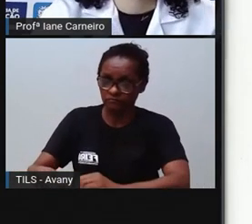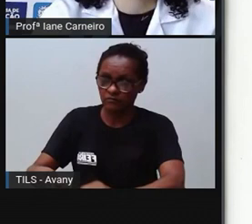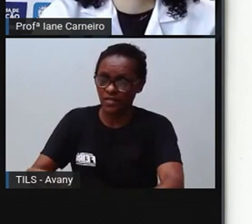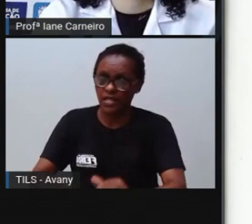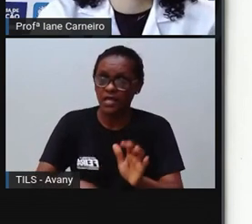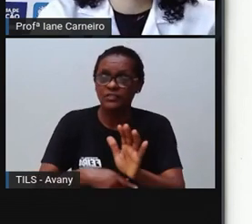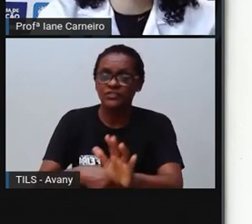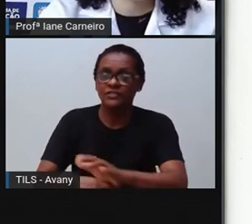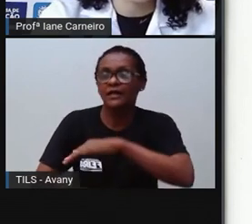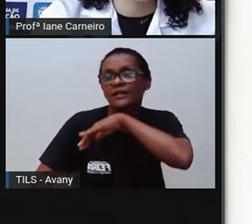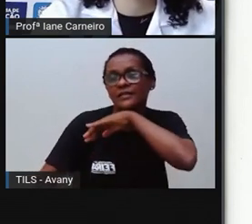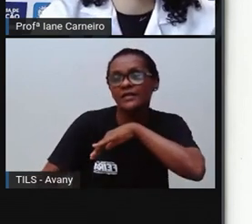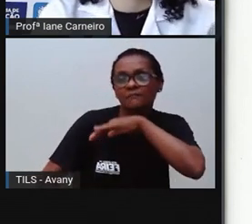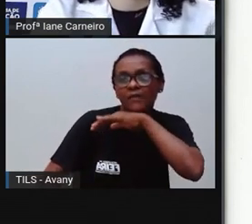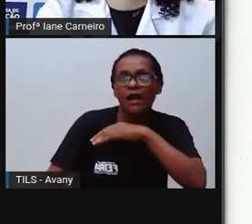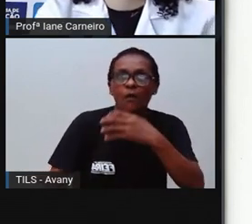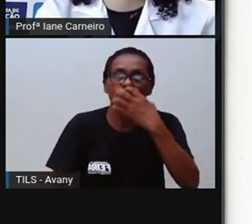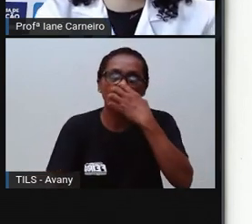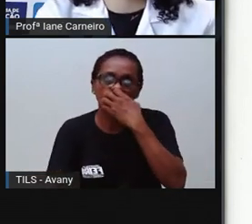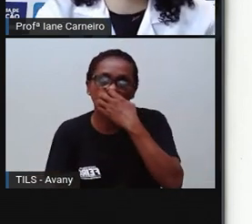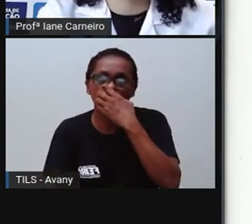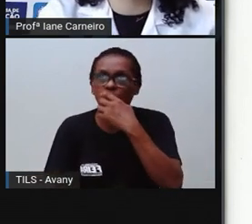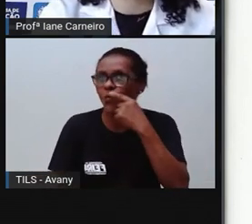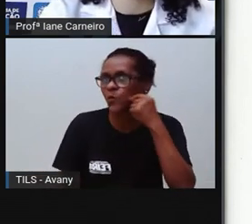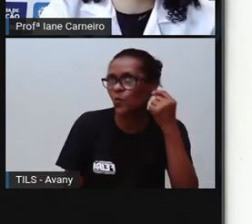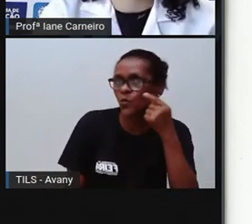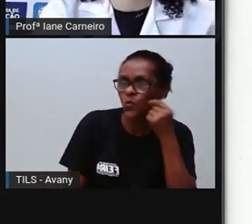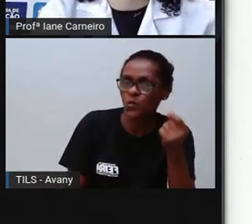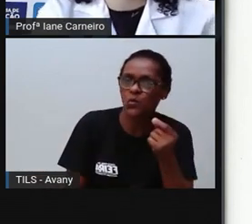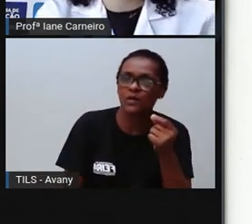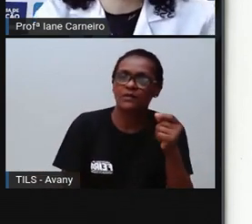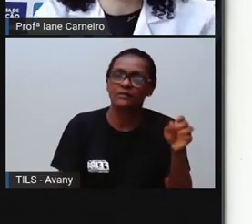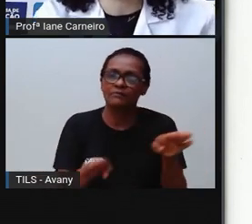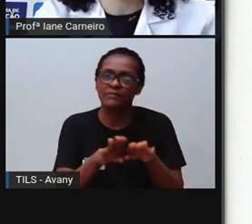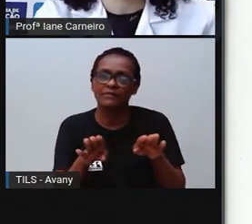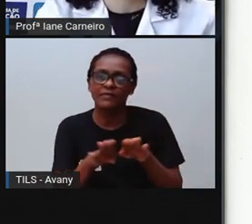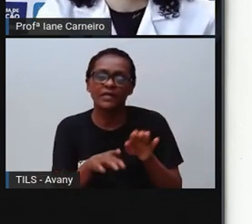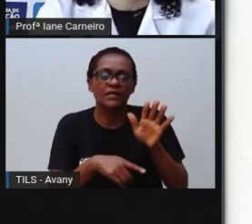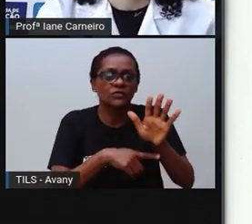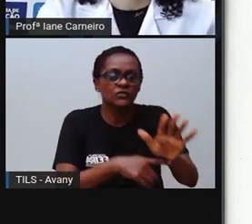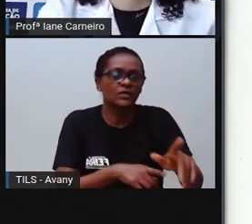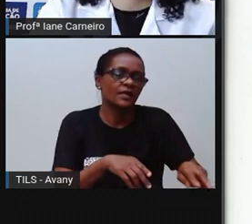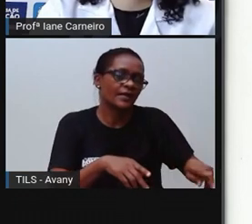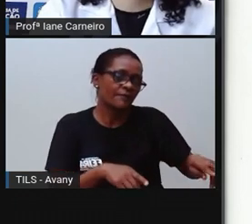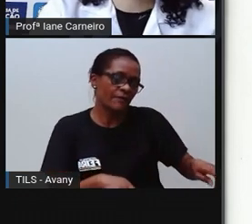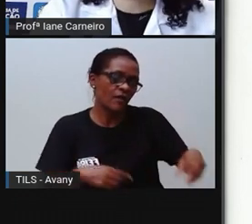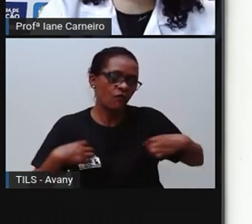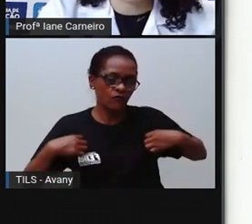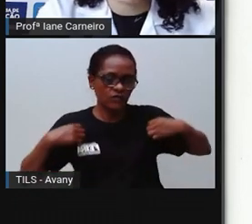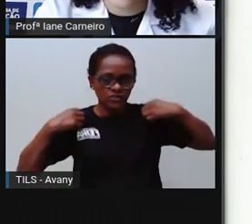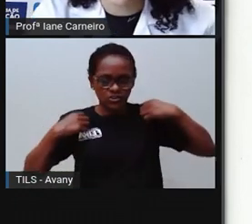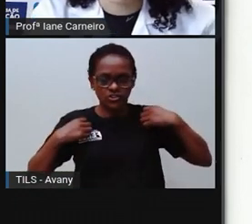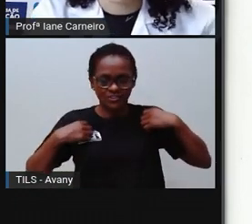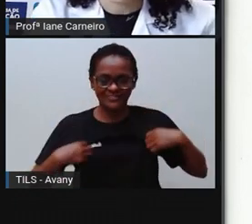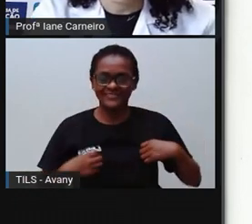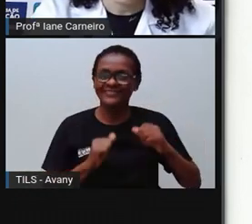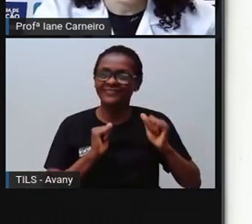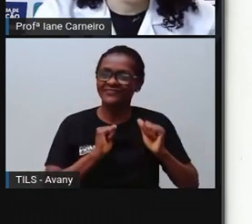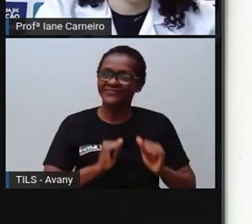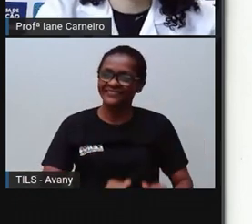Você pode pôr à mesa, pode ajudar o seu irmão mais novo a se vestir. Como é que tu podes ajudar?